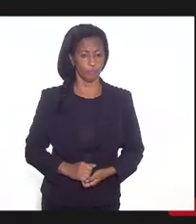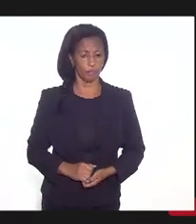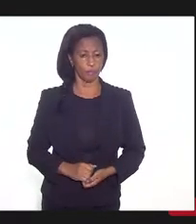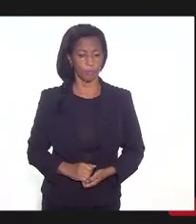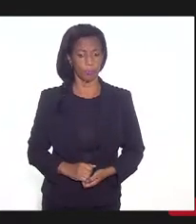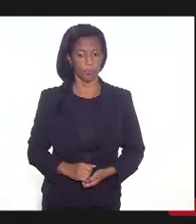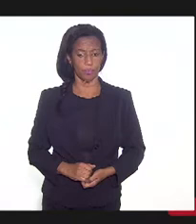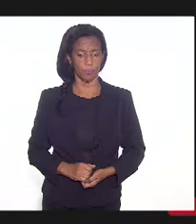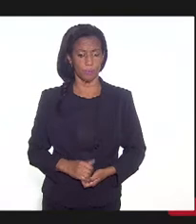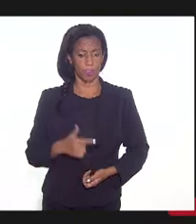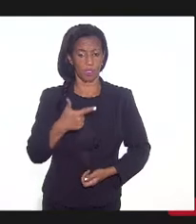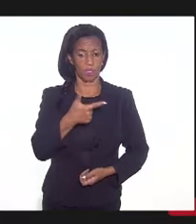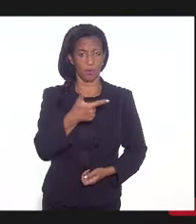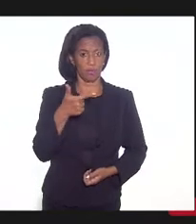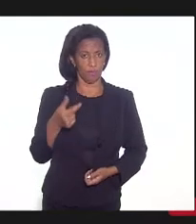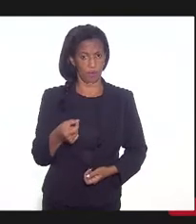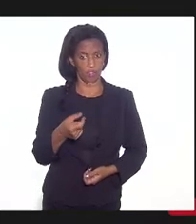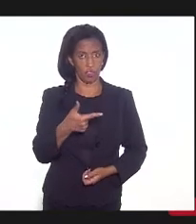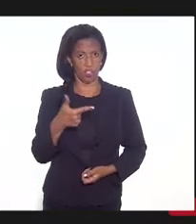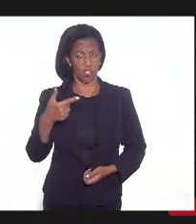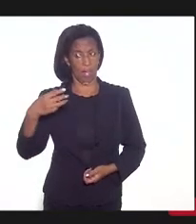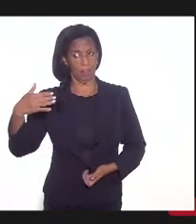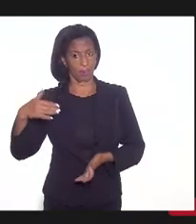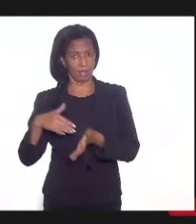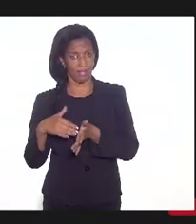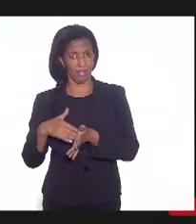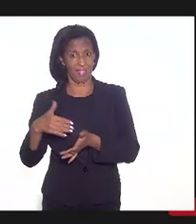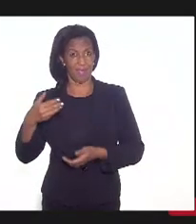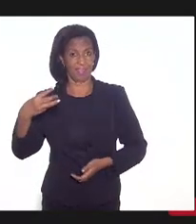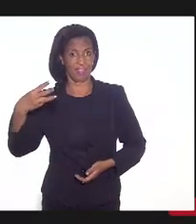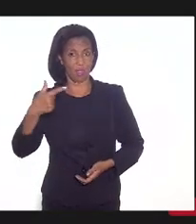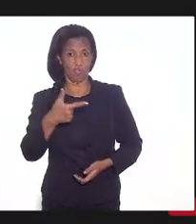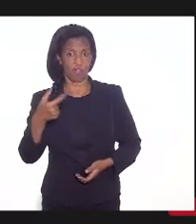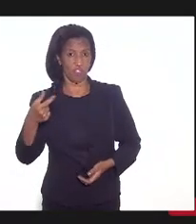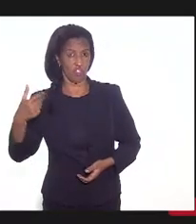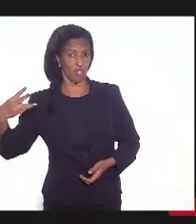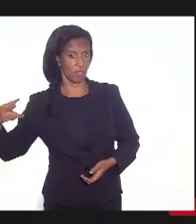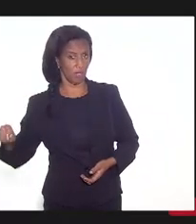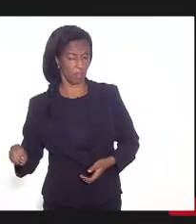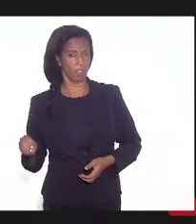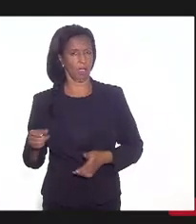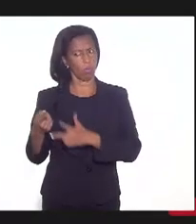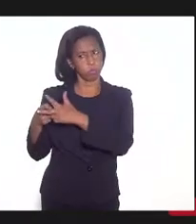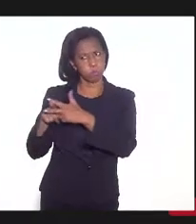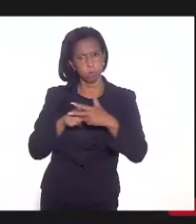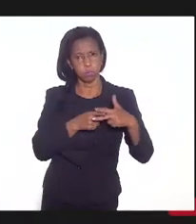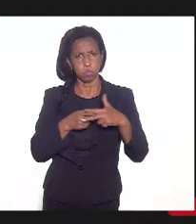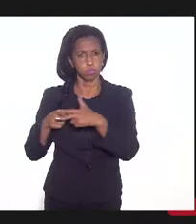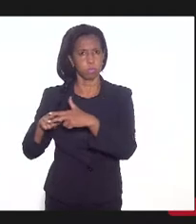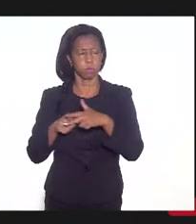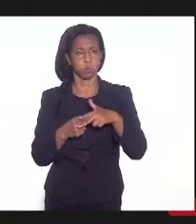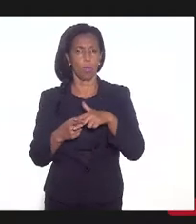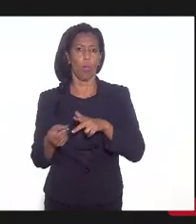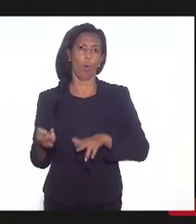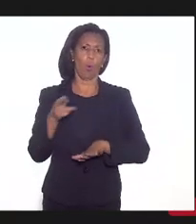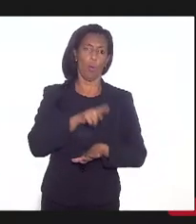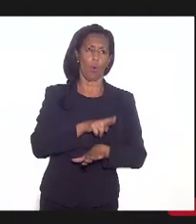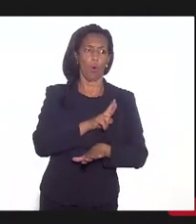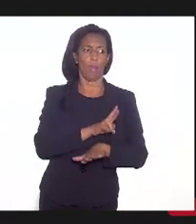e de 2022 a 2030. Os ajustes que a gente imagina, sejam do lado da receita,